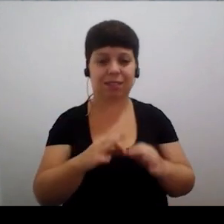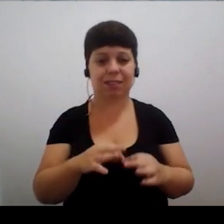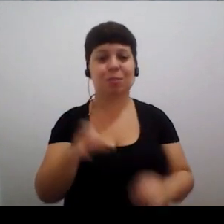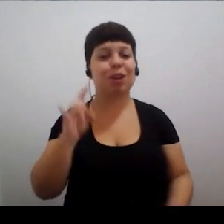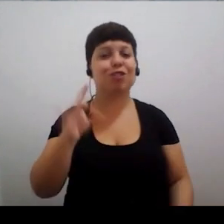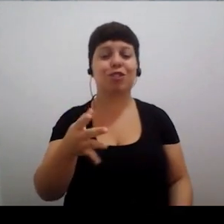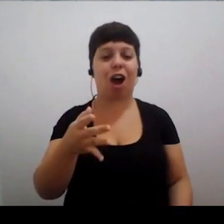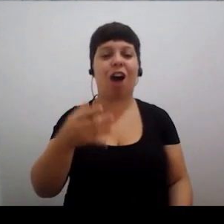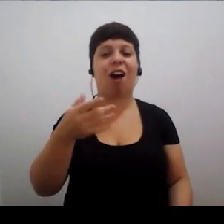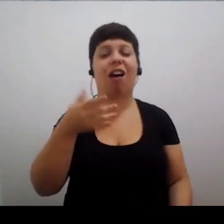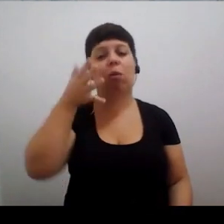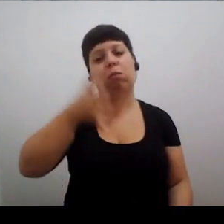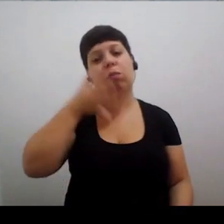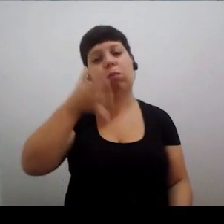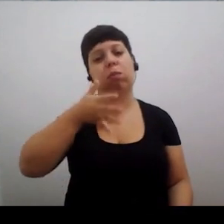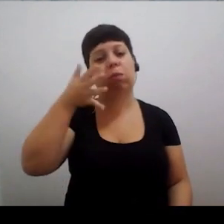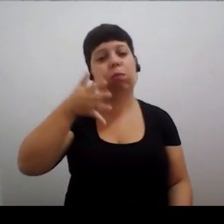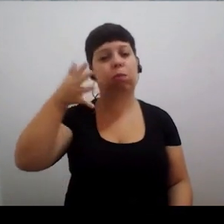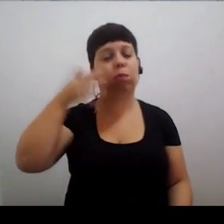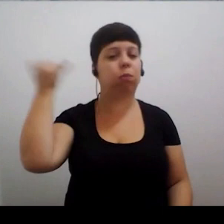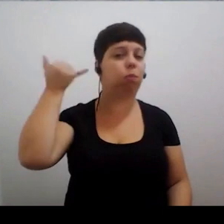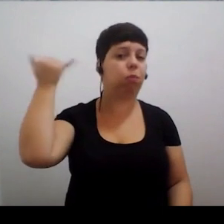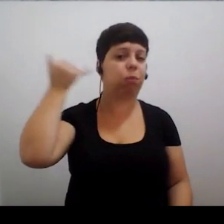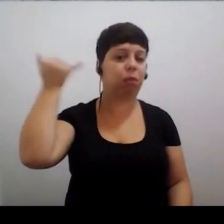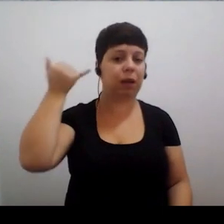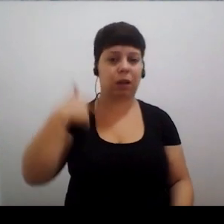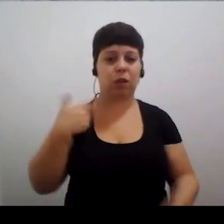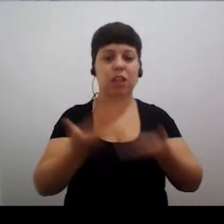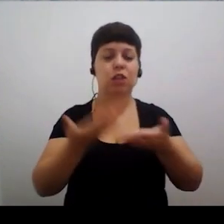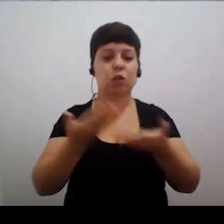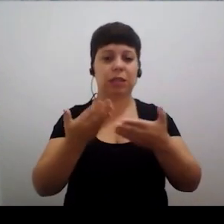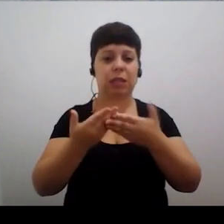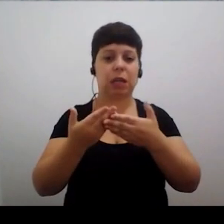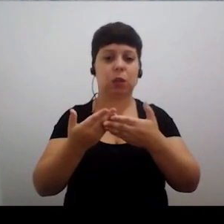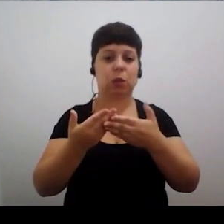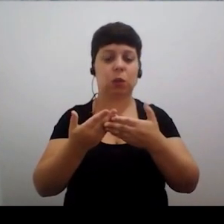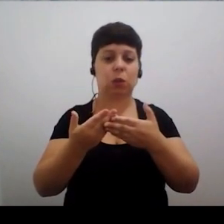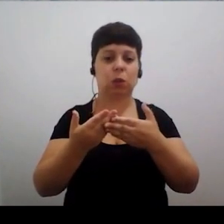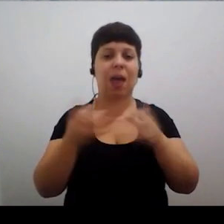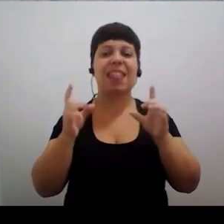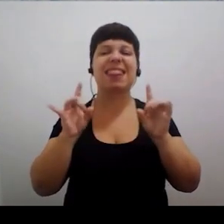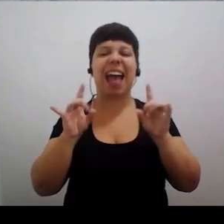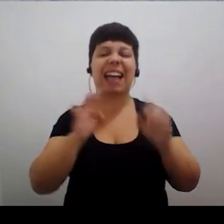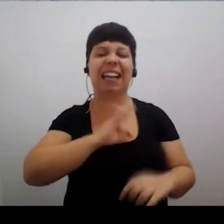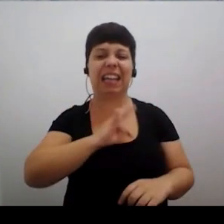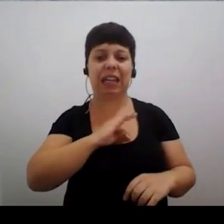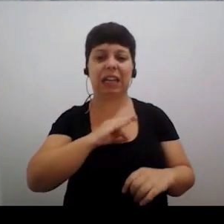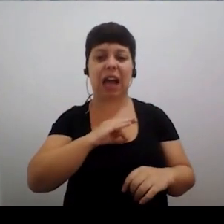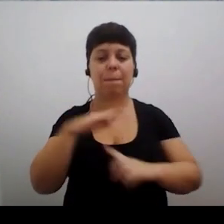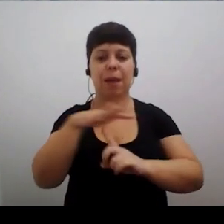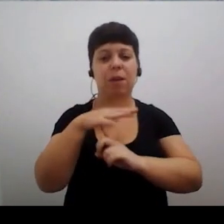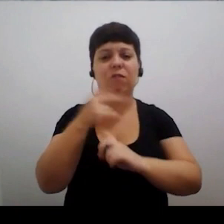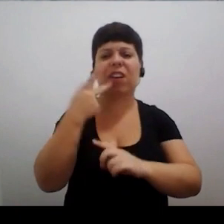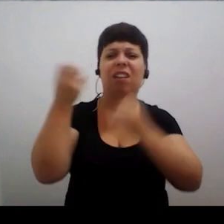eu vou estar repetindo um discurso que eu ouvia enquanto estudante de técnica de meio ambiente, né?